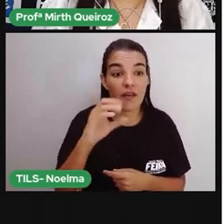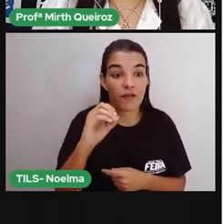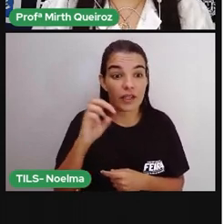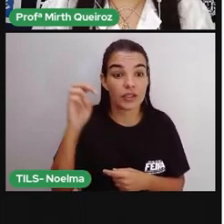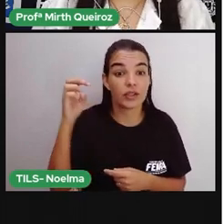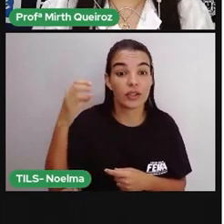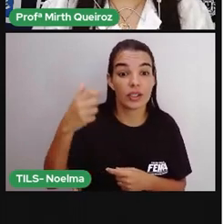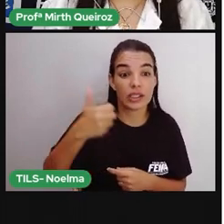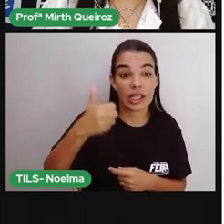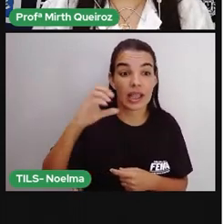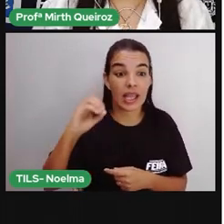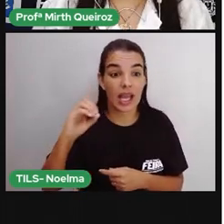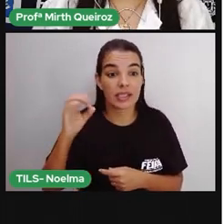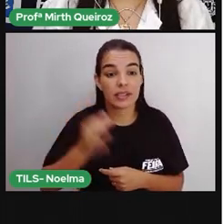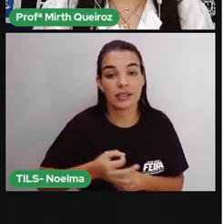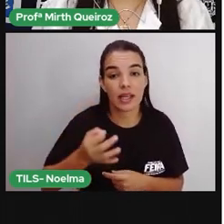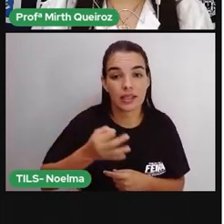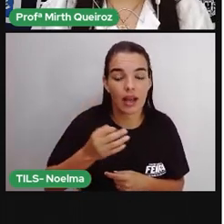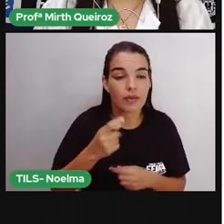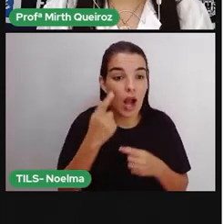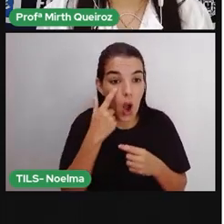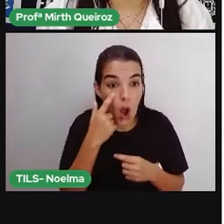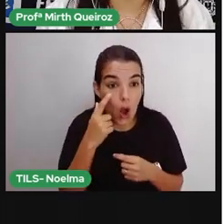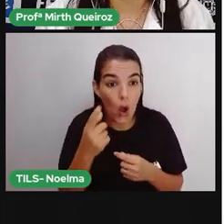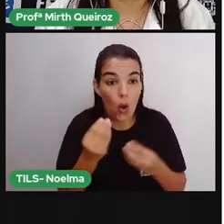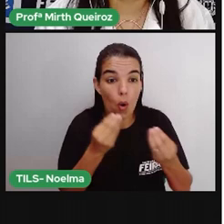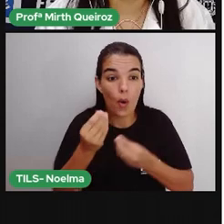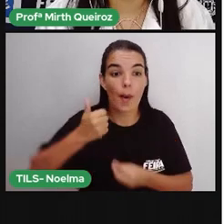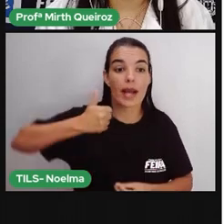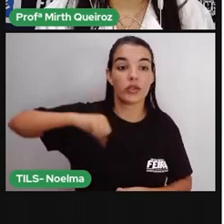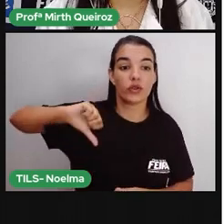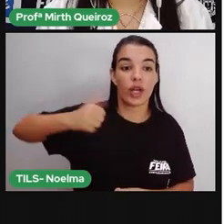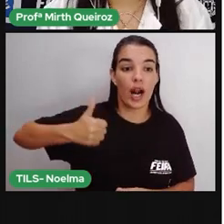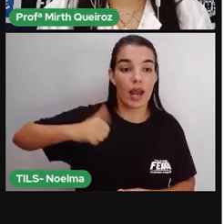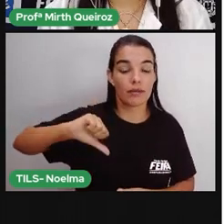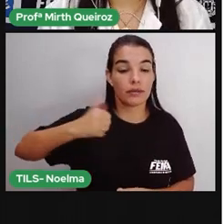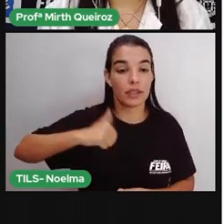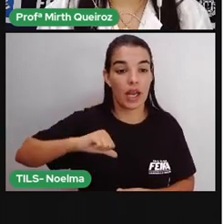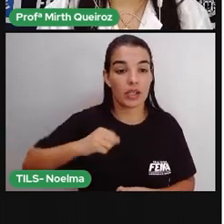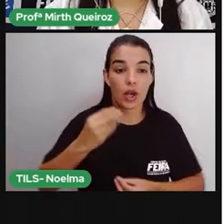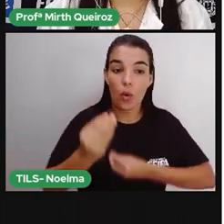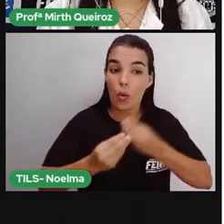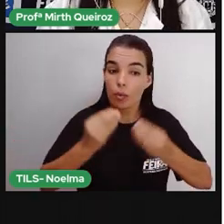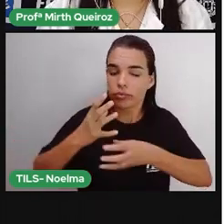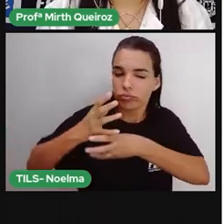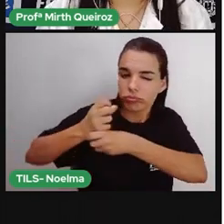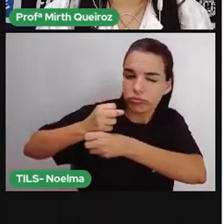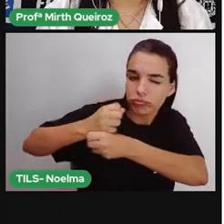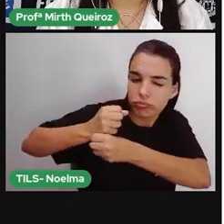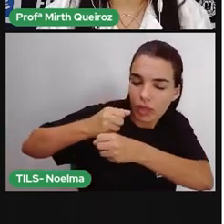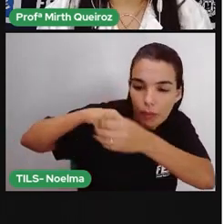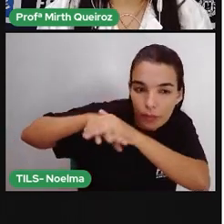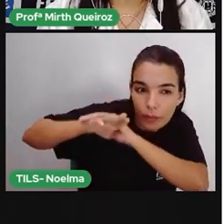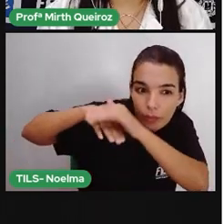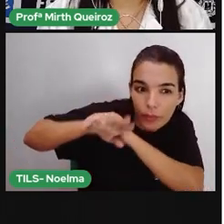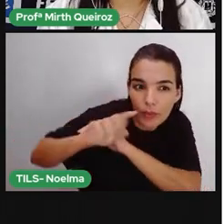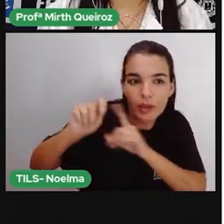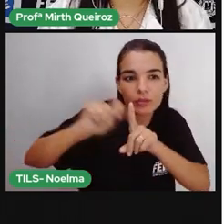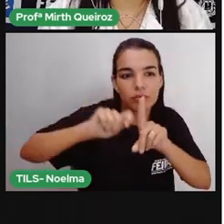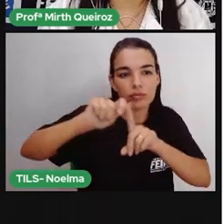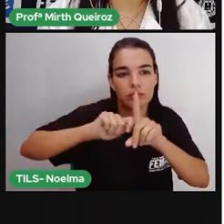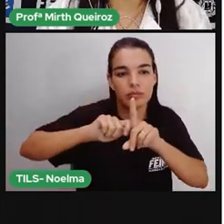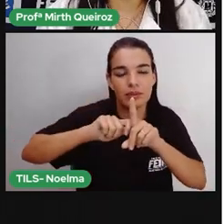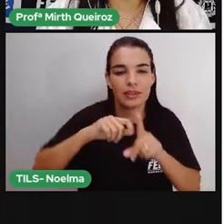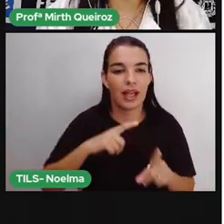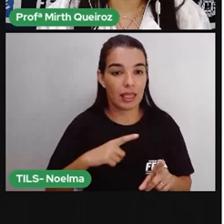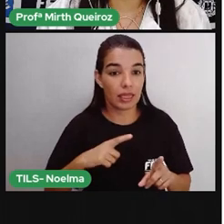a estratégia que a gente vai usar para saber quanto que Kátia economizou no mês. Tem uma